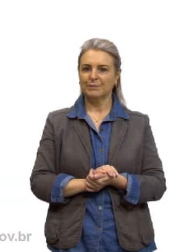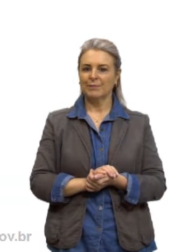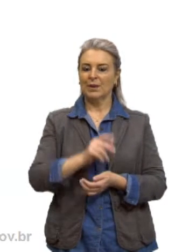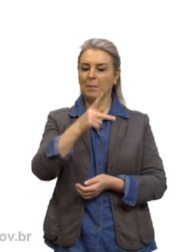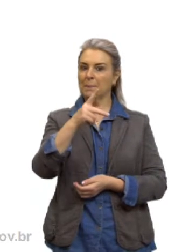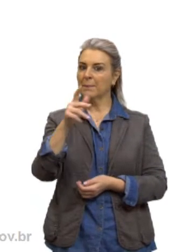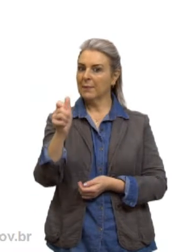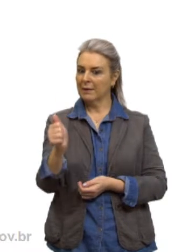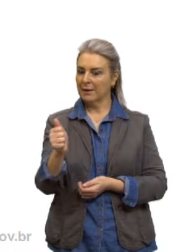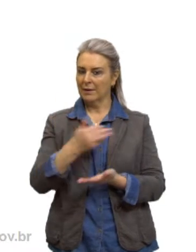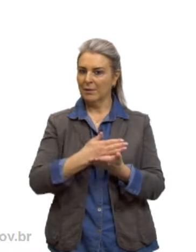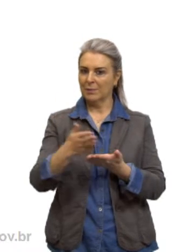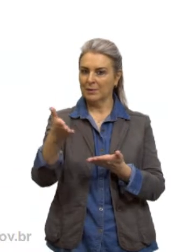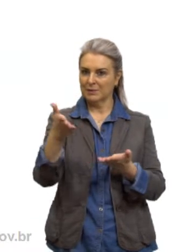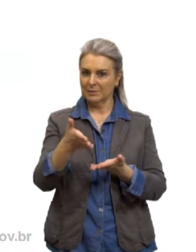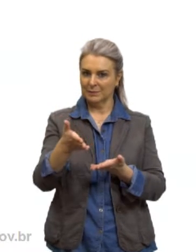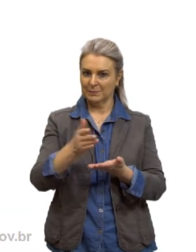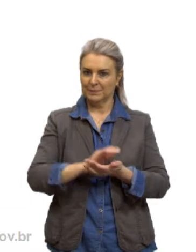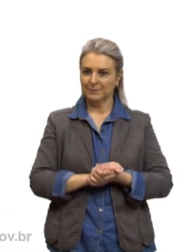aritméticas.